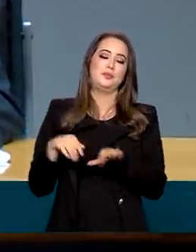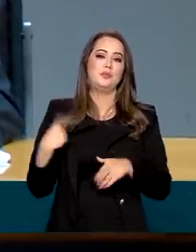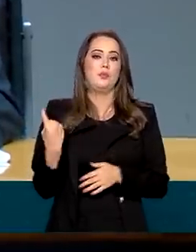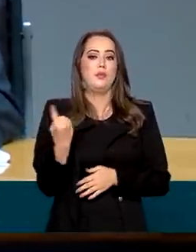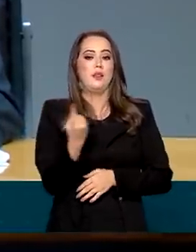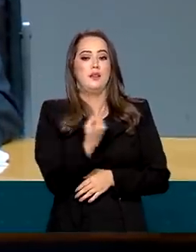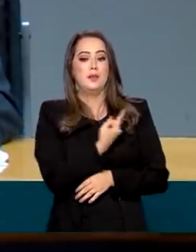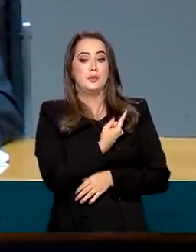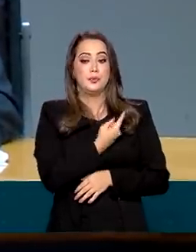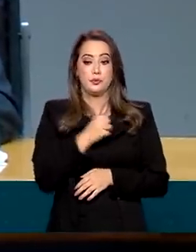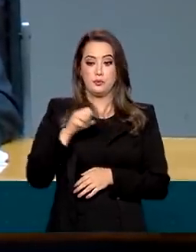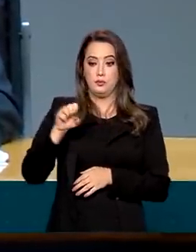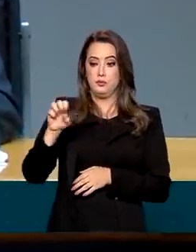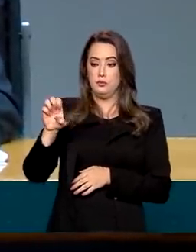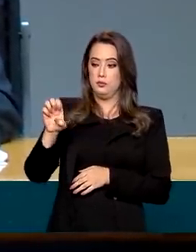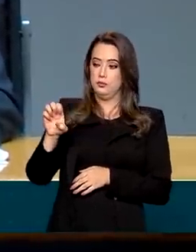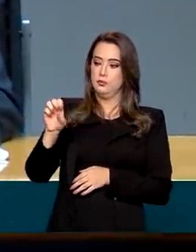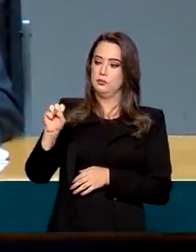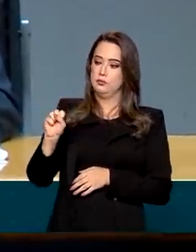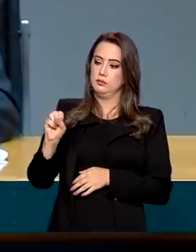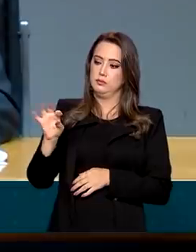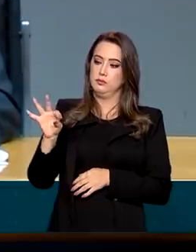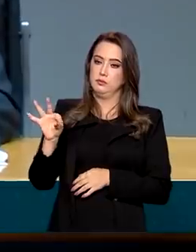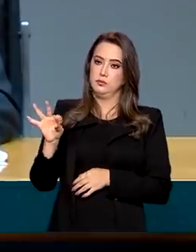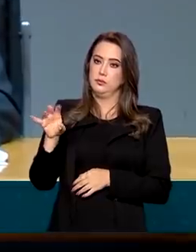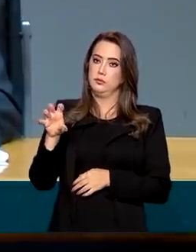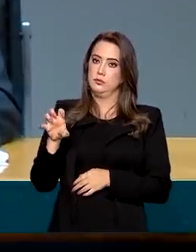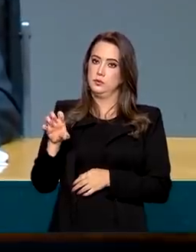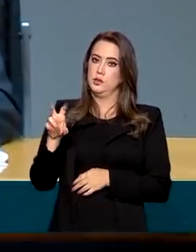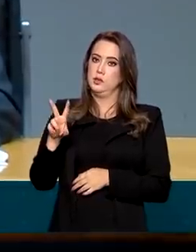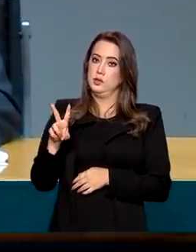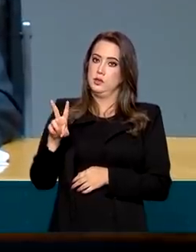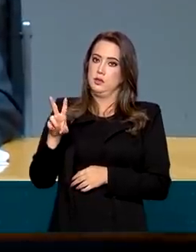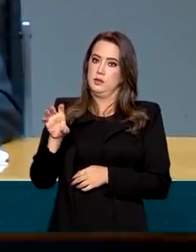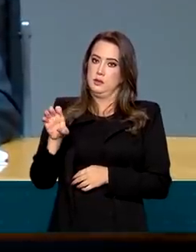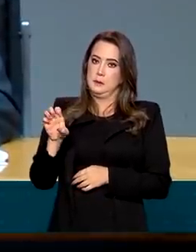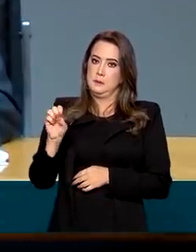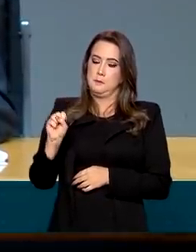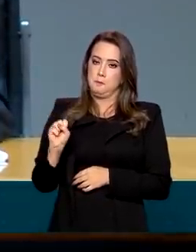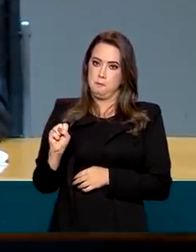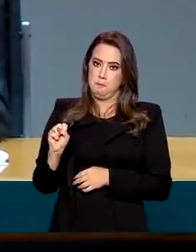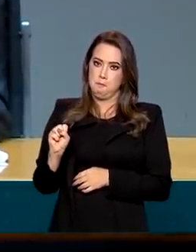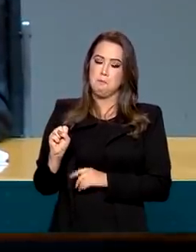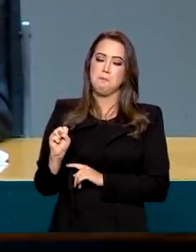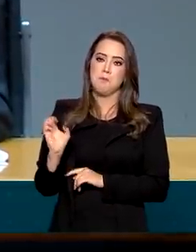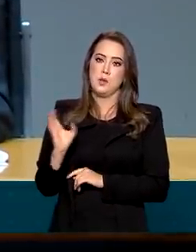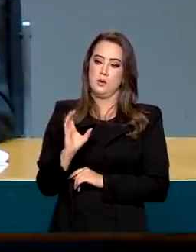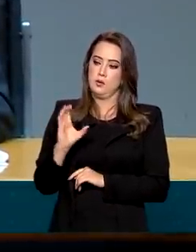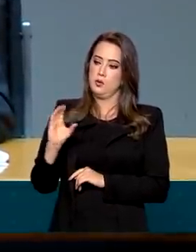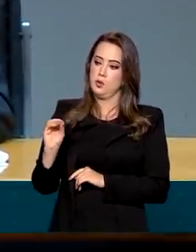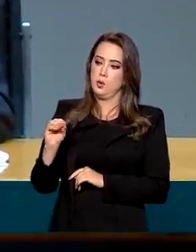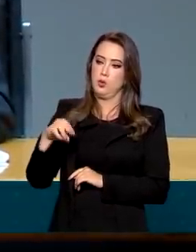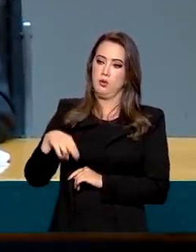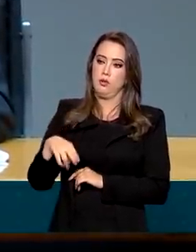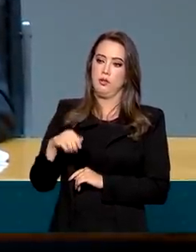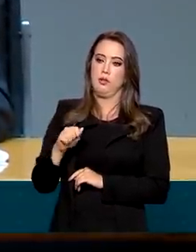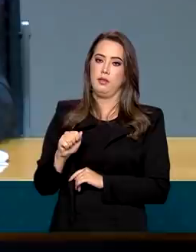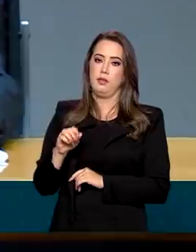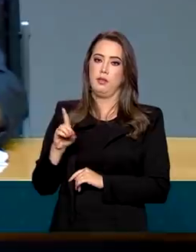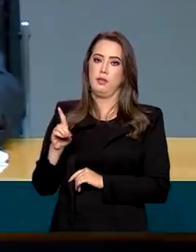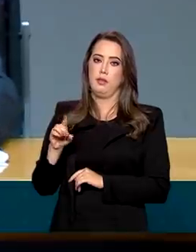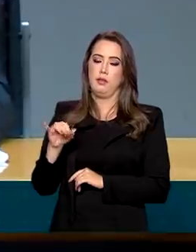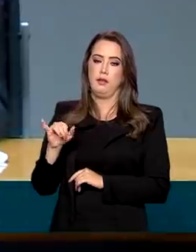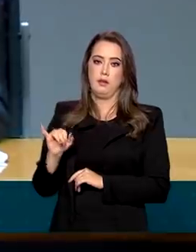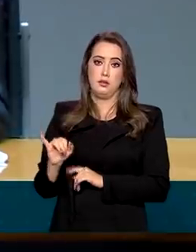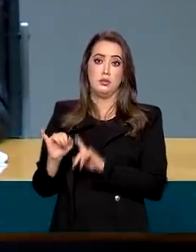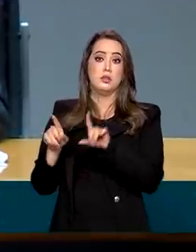o nosso Esteves Colnago, muito experiente, está assumindo essa secretaria, estou absolutamente tranquilo, porque todo mundo